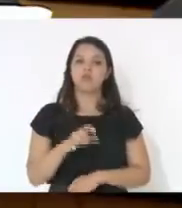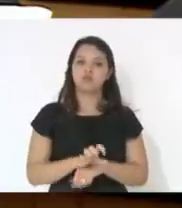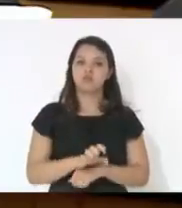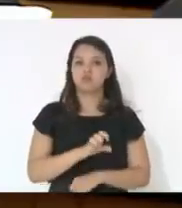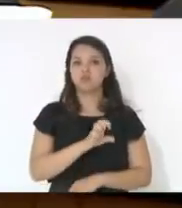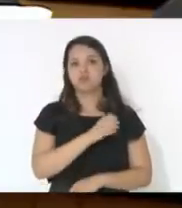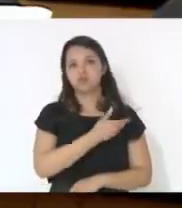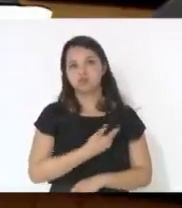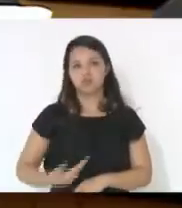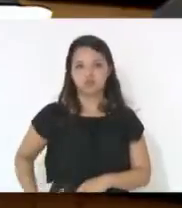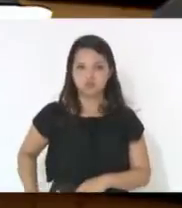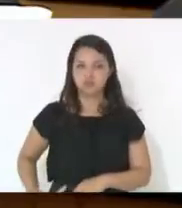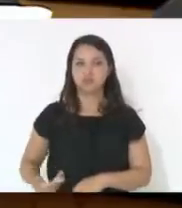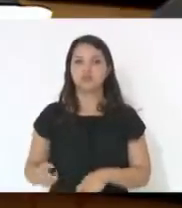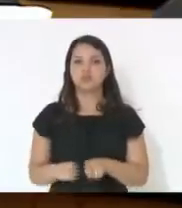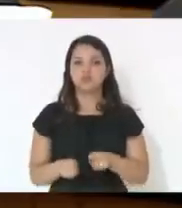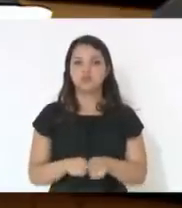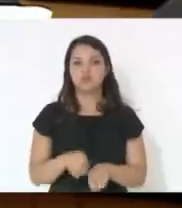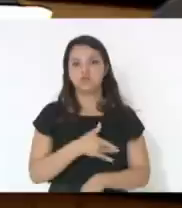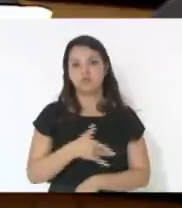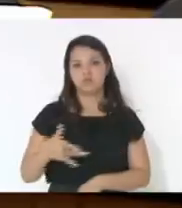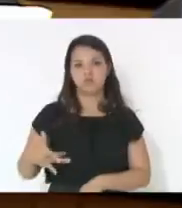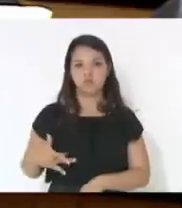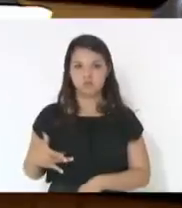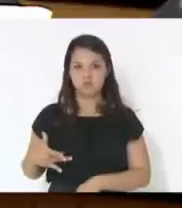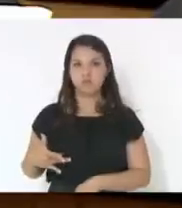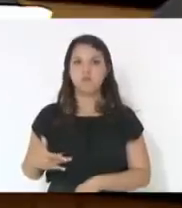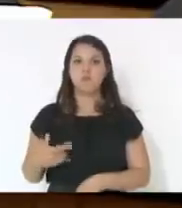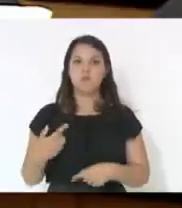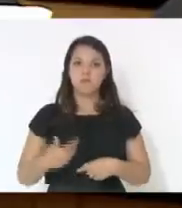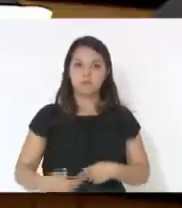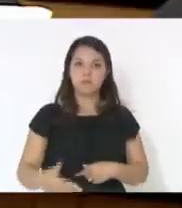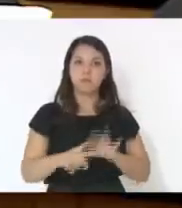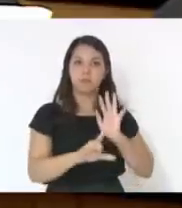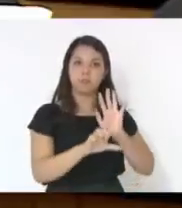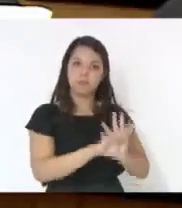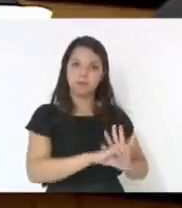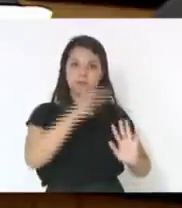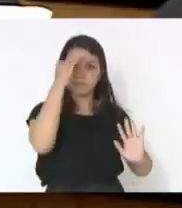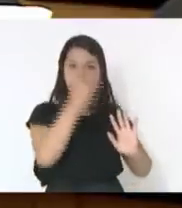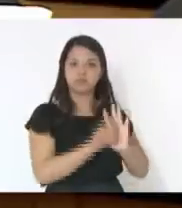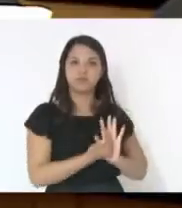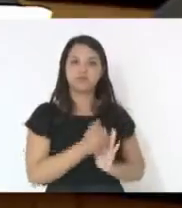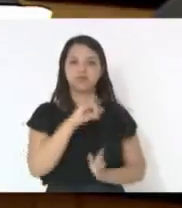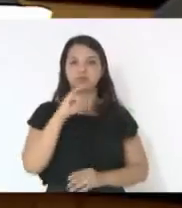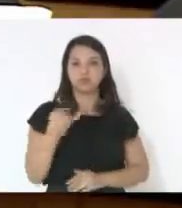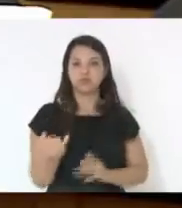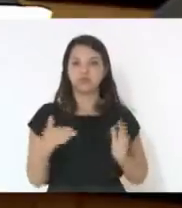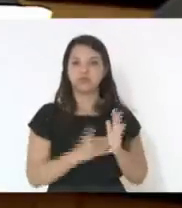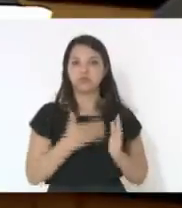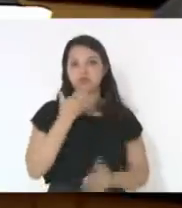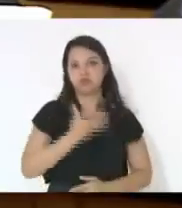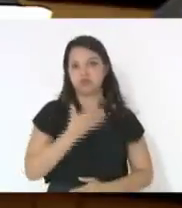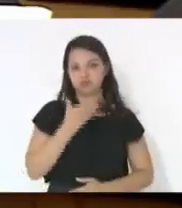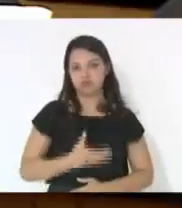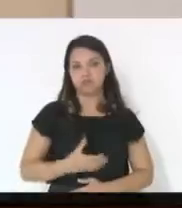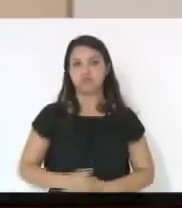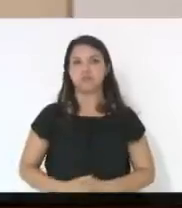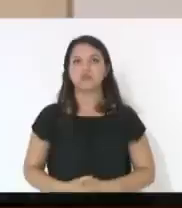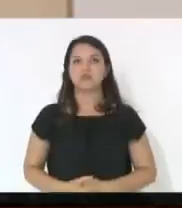governo que vai ter uma lei a ser cumprida desde janeiro até dezembro. Por isso, voto pela derrubada do veto.